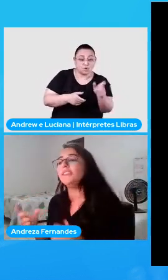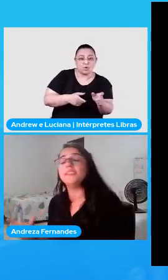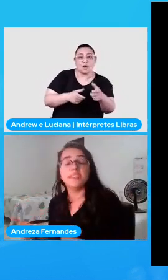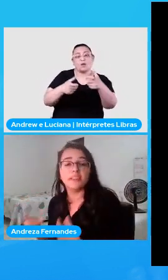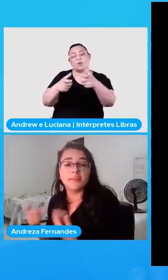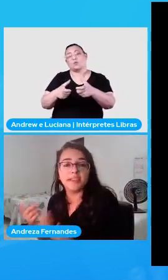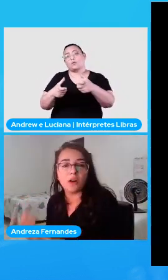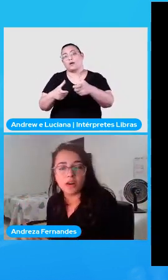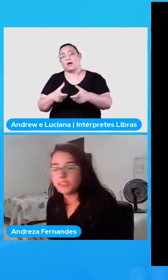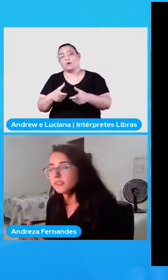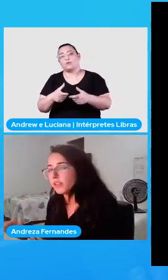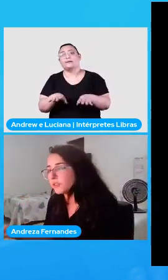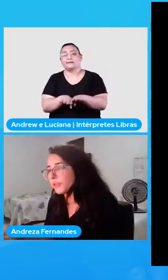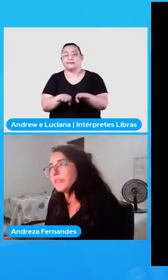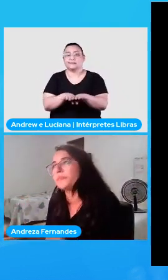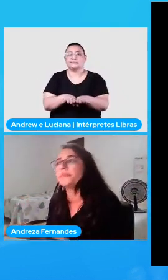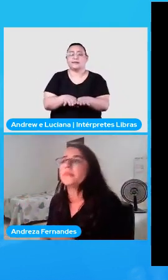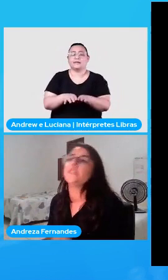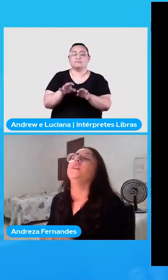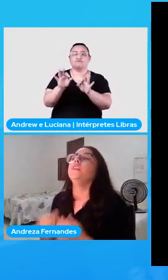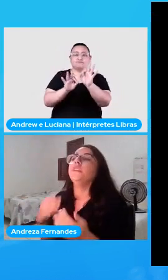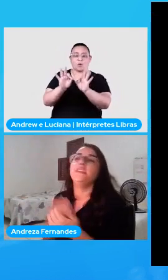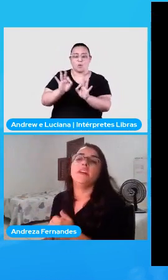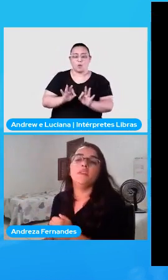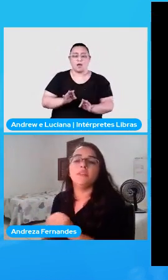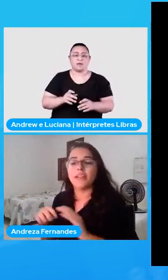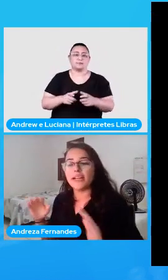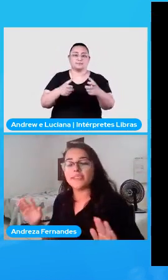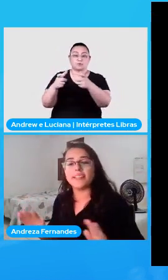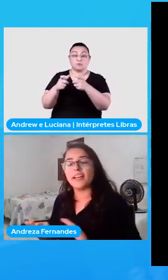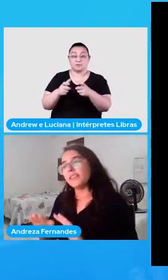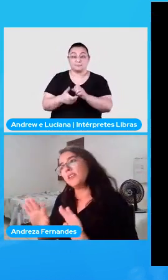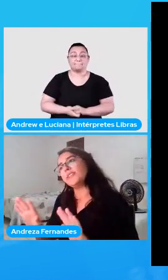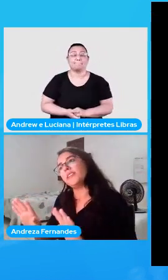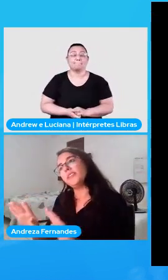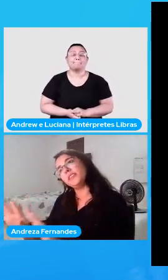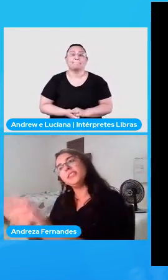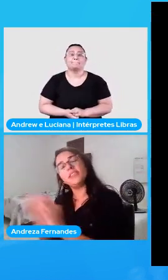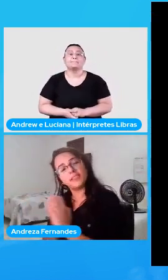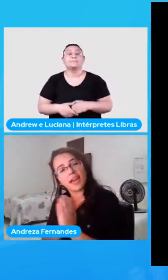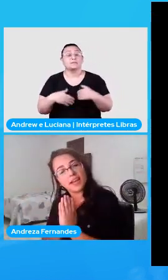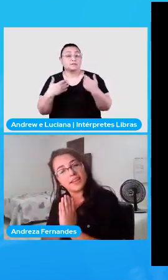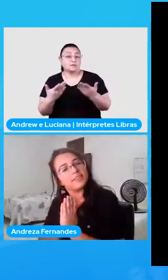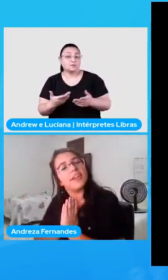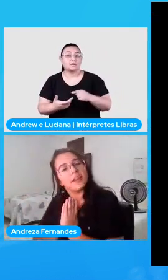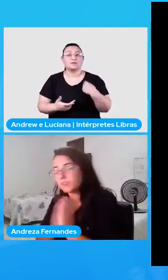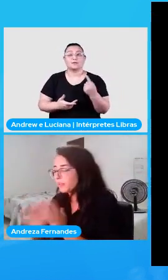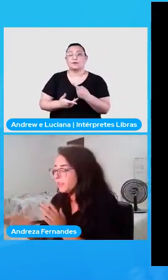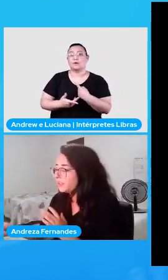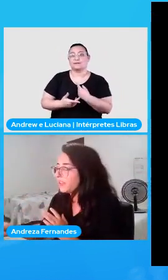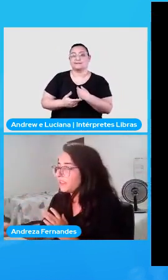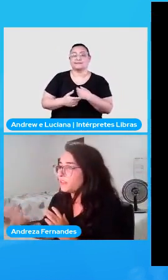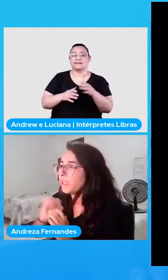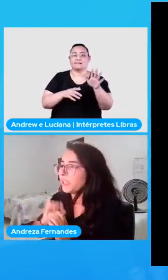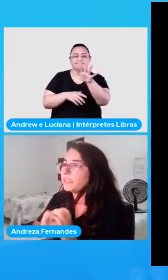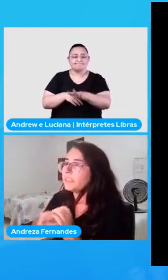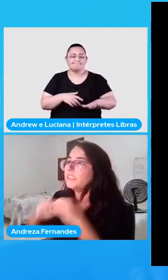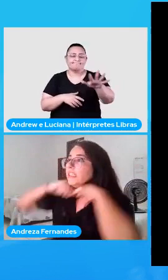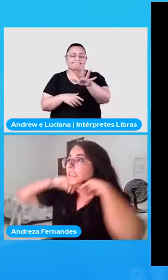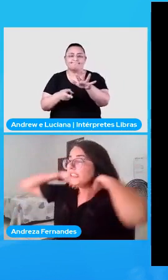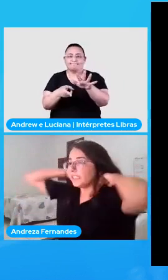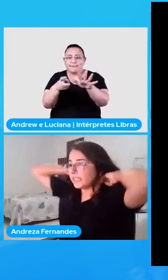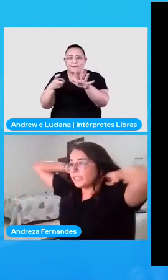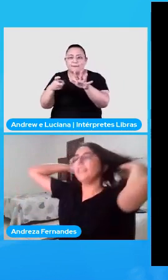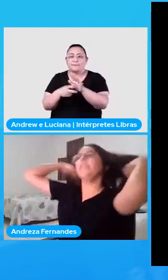locais e também organizações. Então, essa é a nossa linda área de reconhecimento de entidades nomeadas.